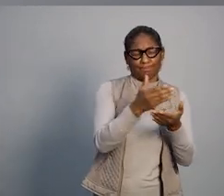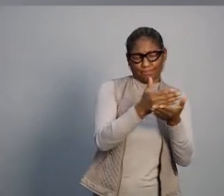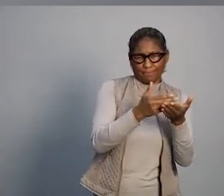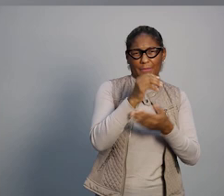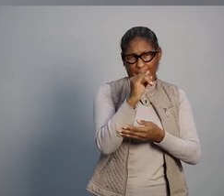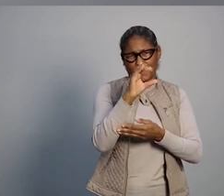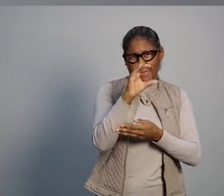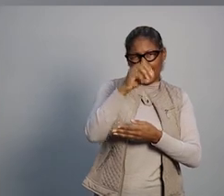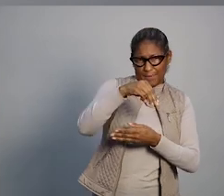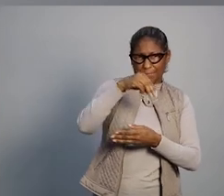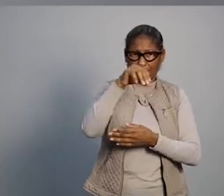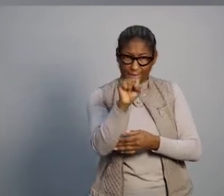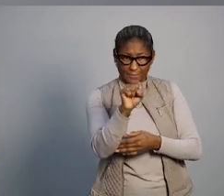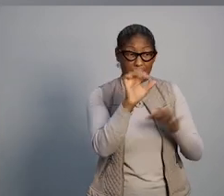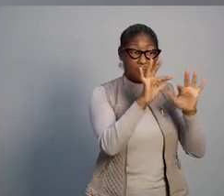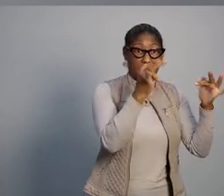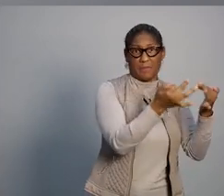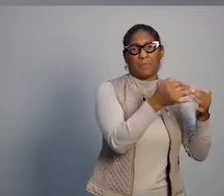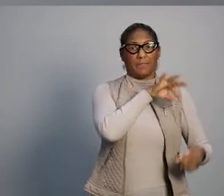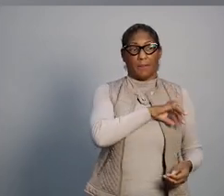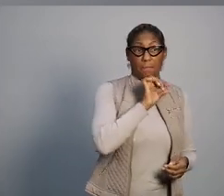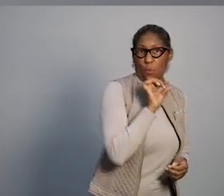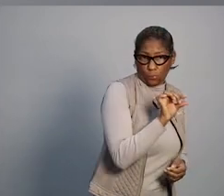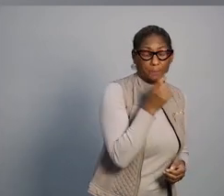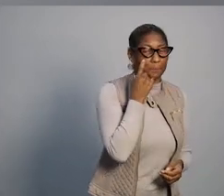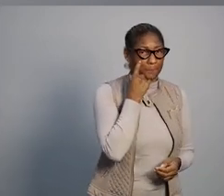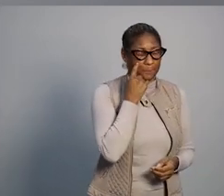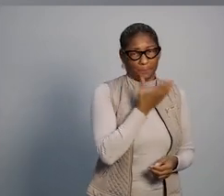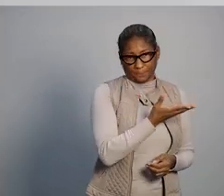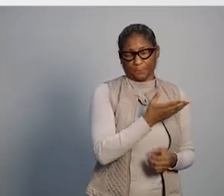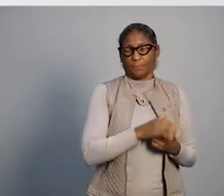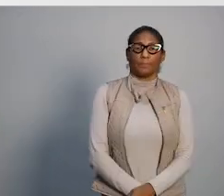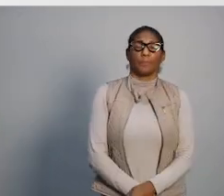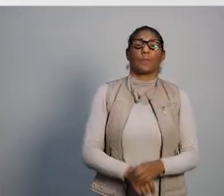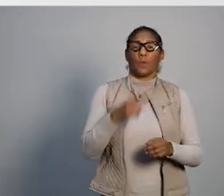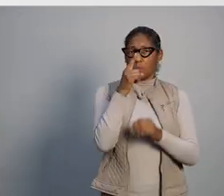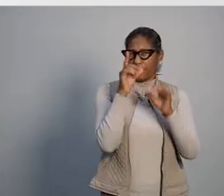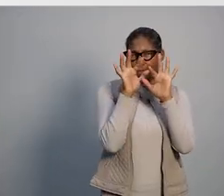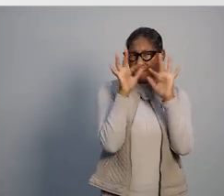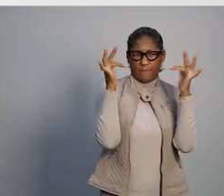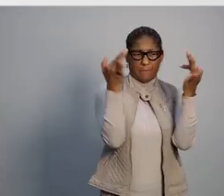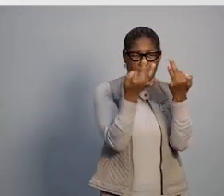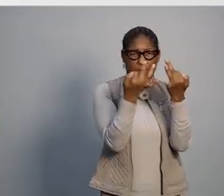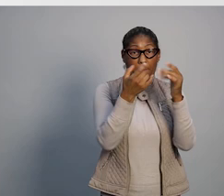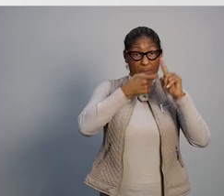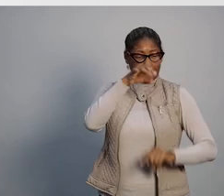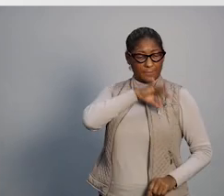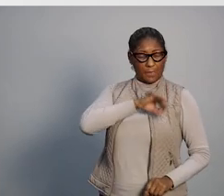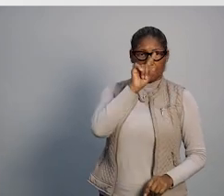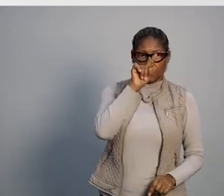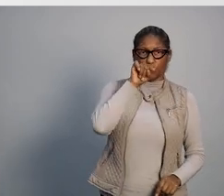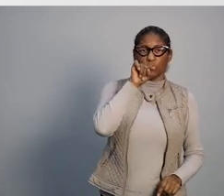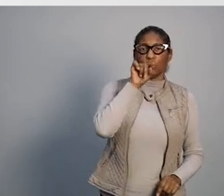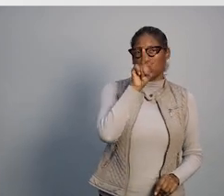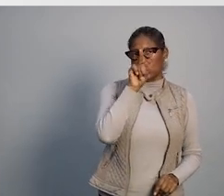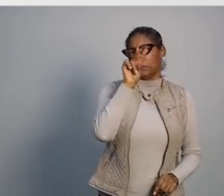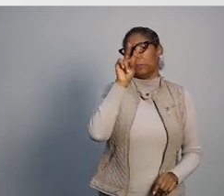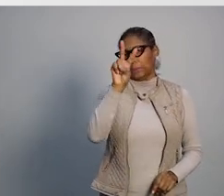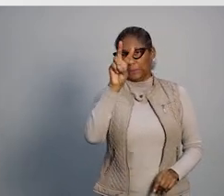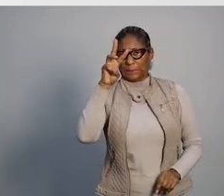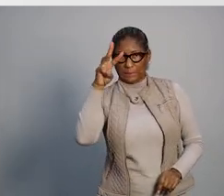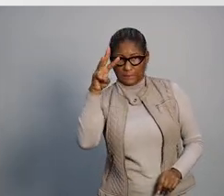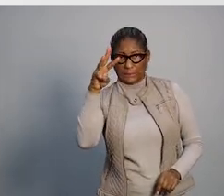devolução de parte do ICMS para as famílias de menor renda. Uma família que tem a renda mensal de R$ 1